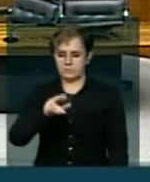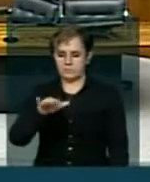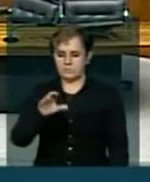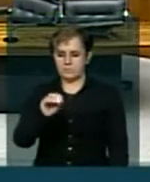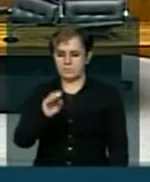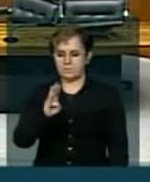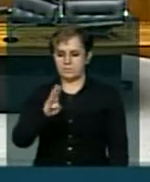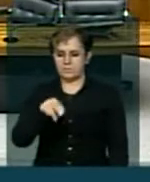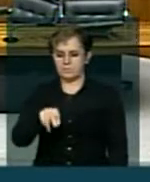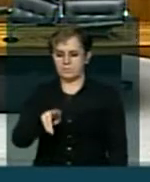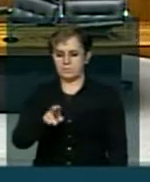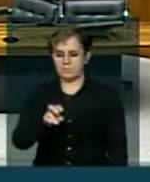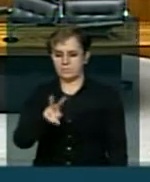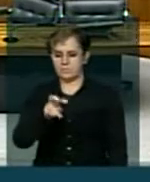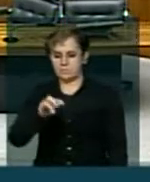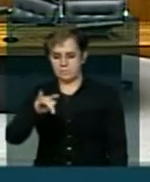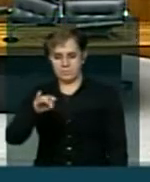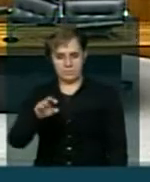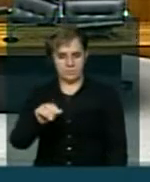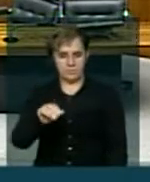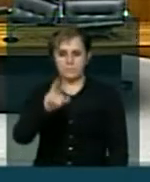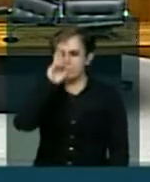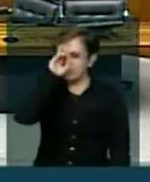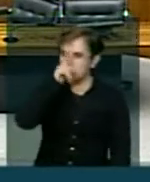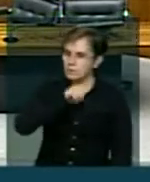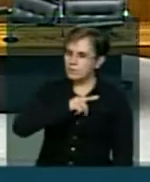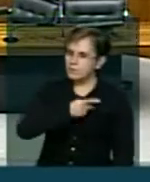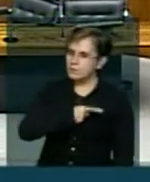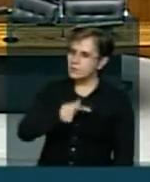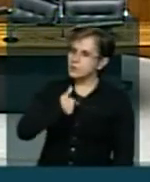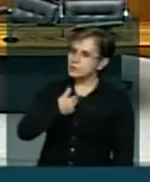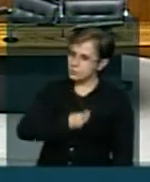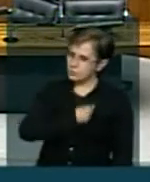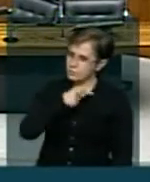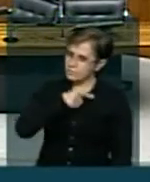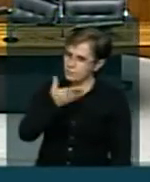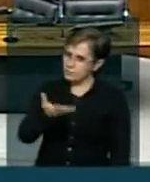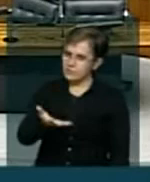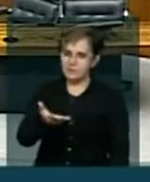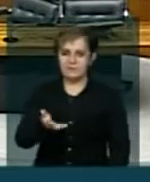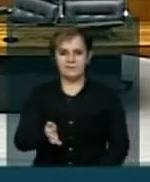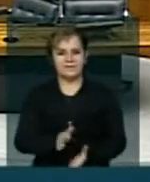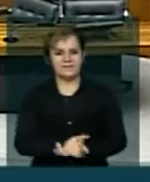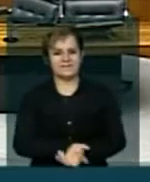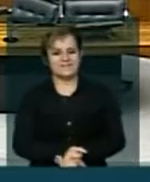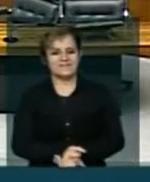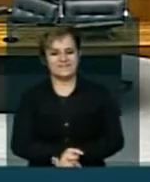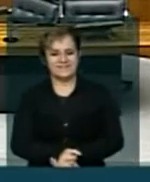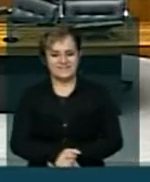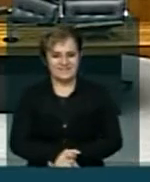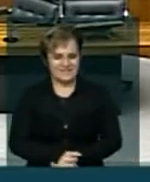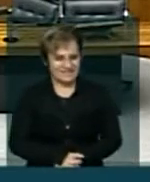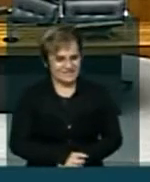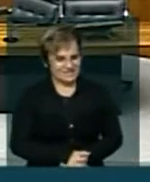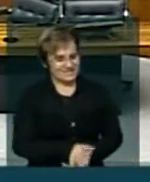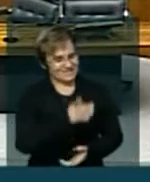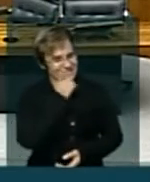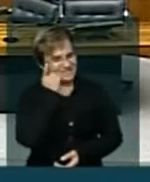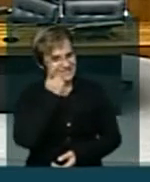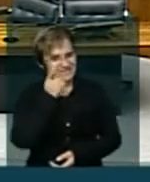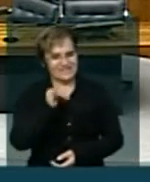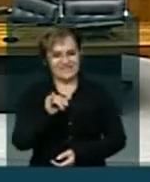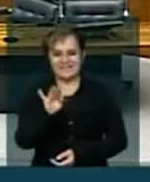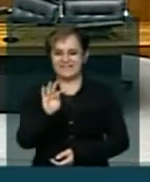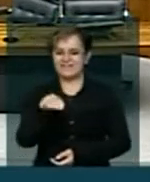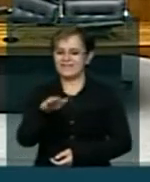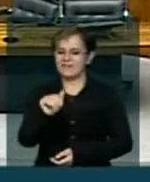Presidente, estou aqui, Senhor Presidente, na tribuna Desculpe Pinto Itamaraty tem a palavra